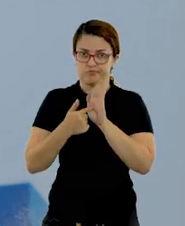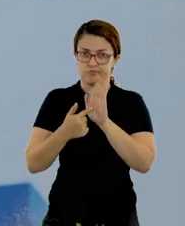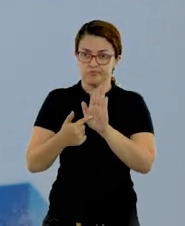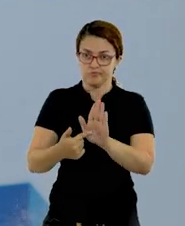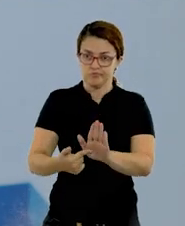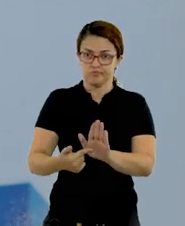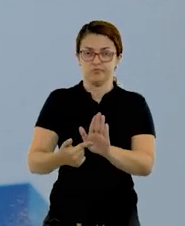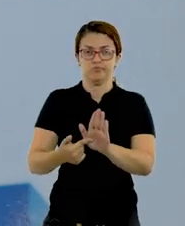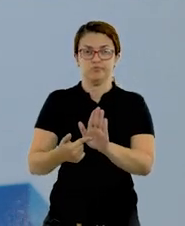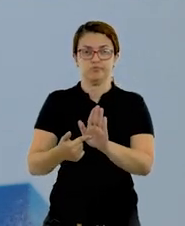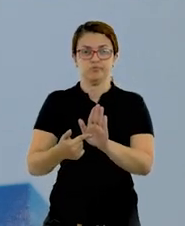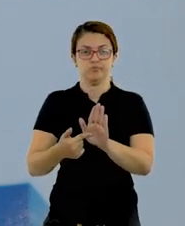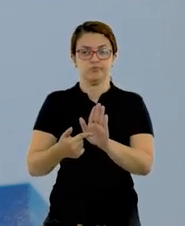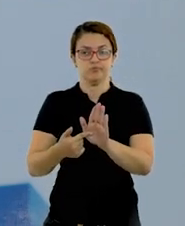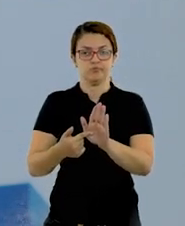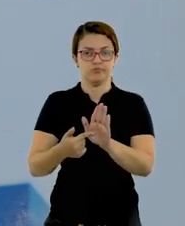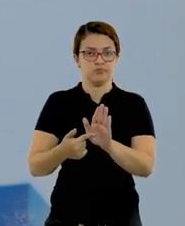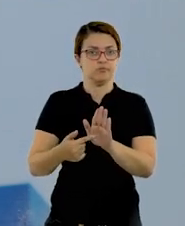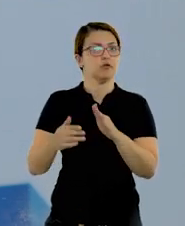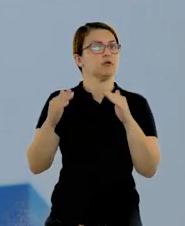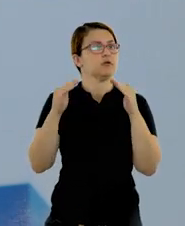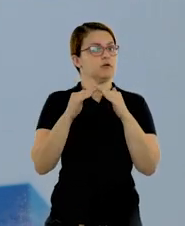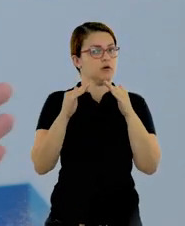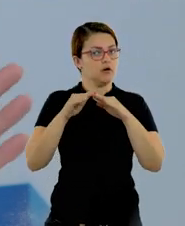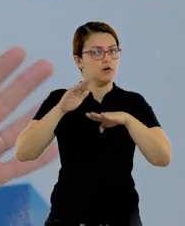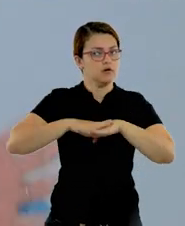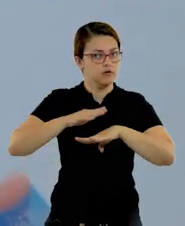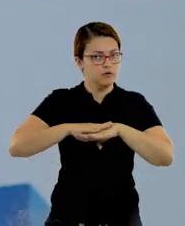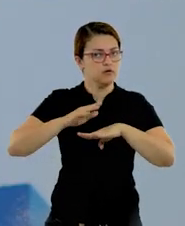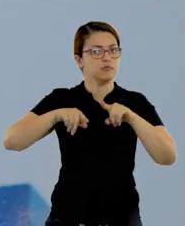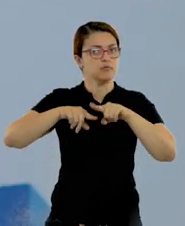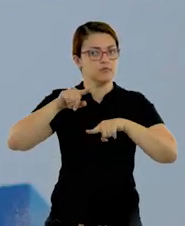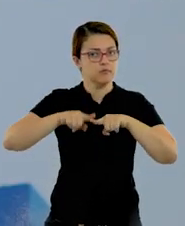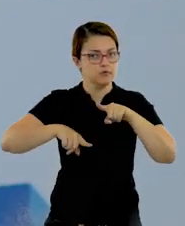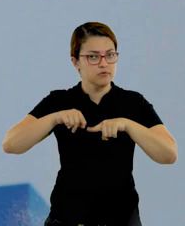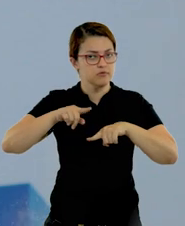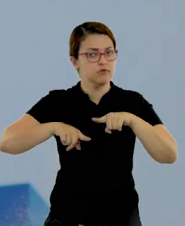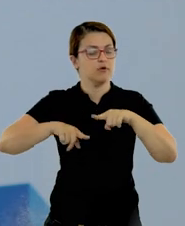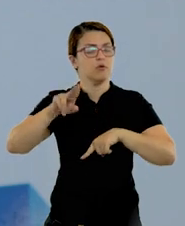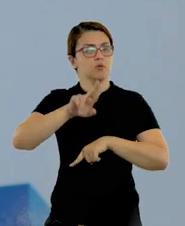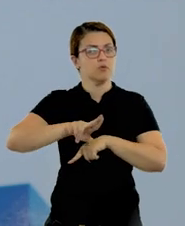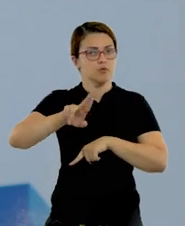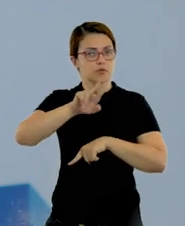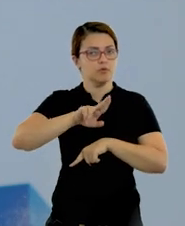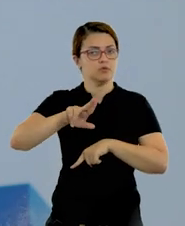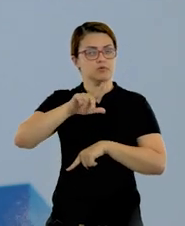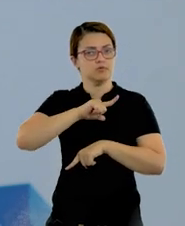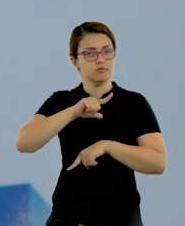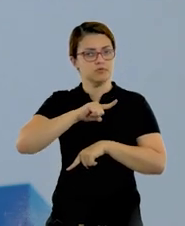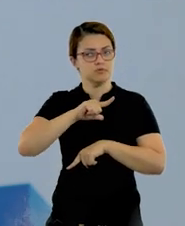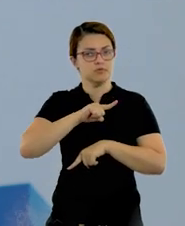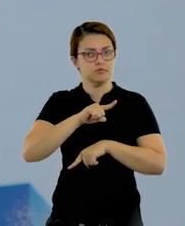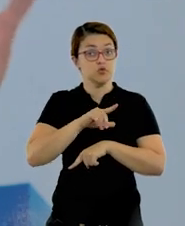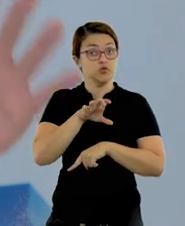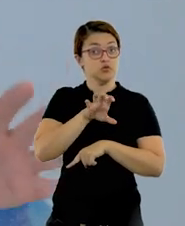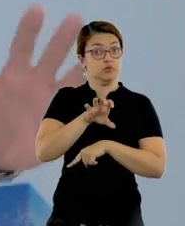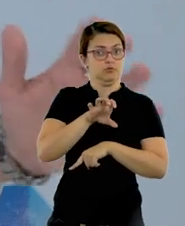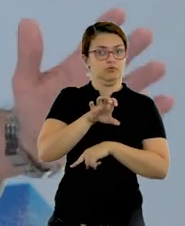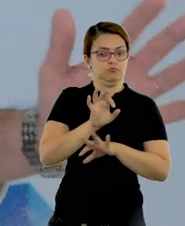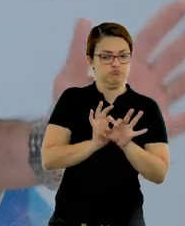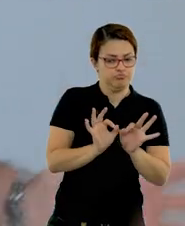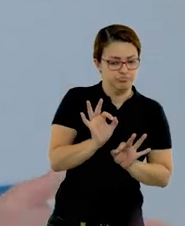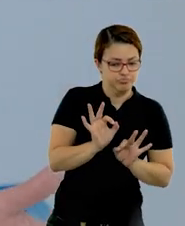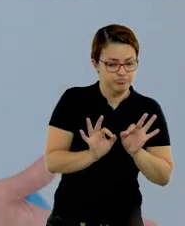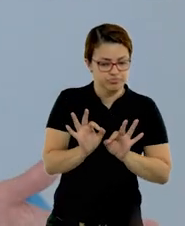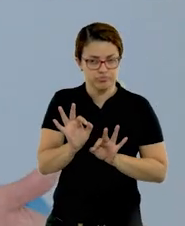mostrado para vocês, vocês vão fazer na própria casa, utilizando o material que vocês dispõem do